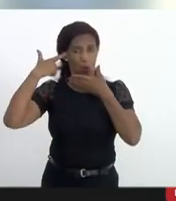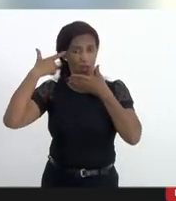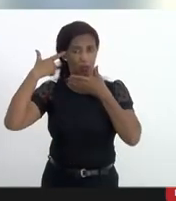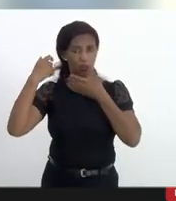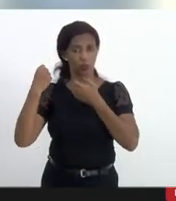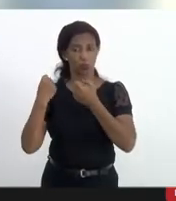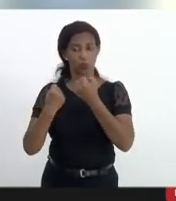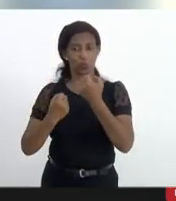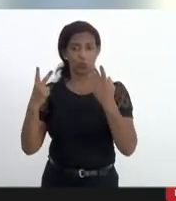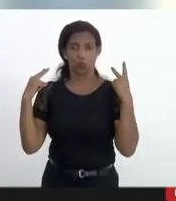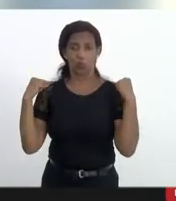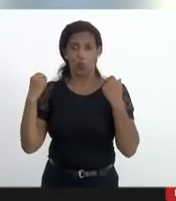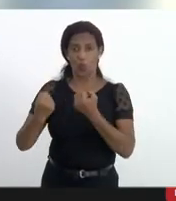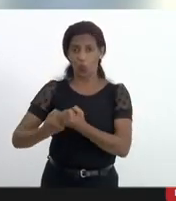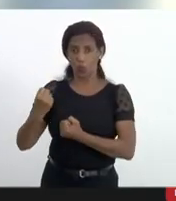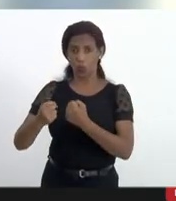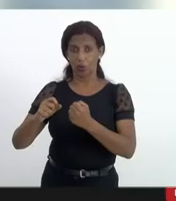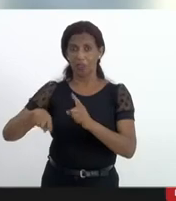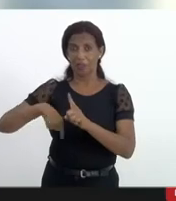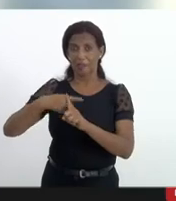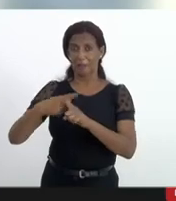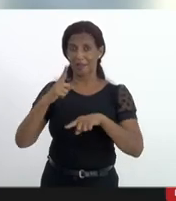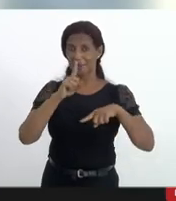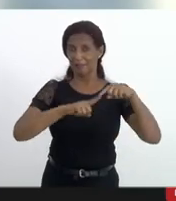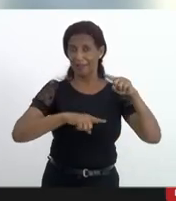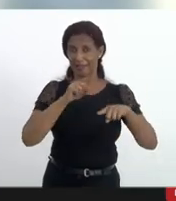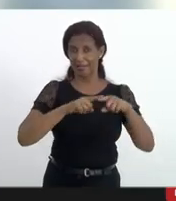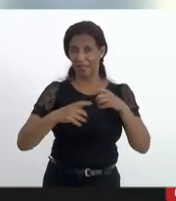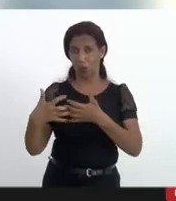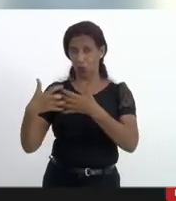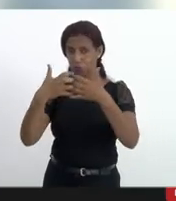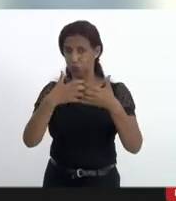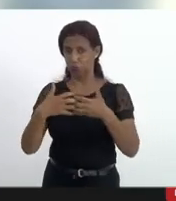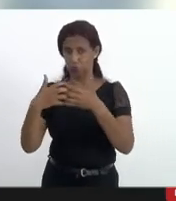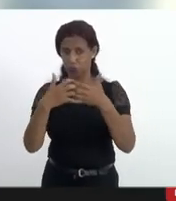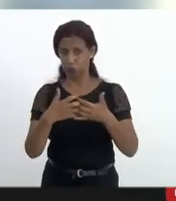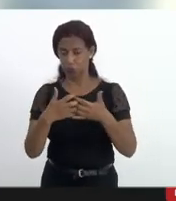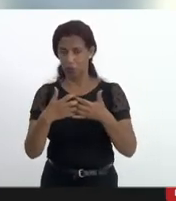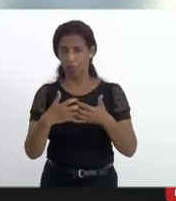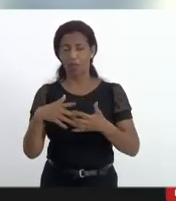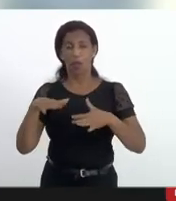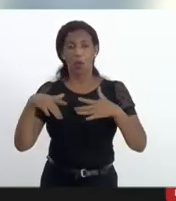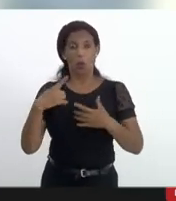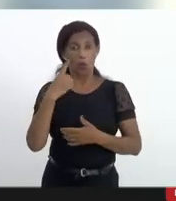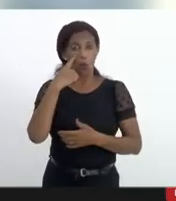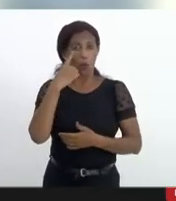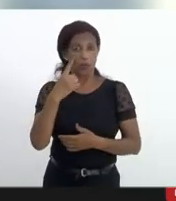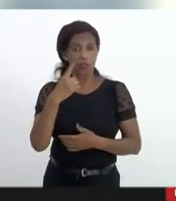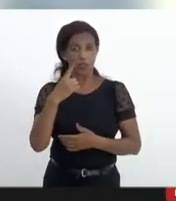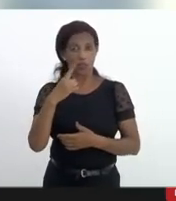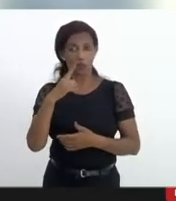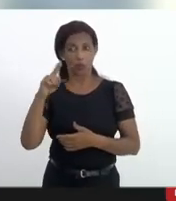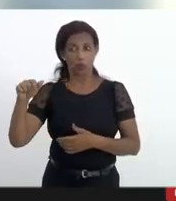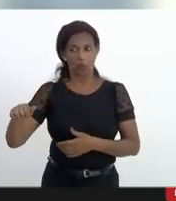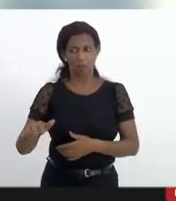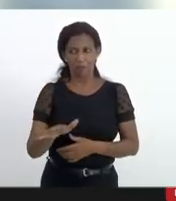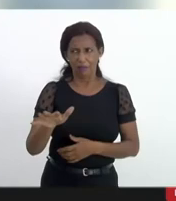então em havendo a figura de uma pessoa capturada no interior de uma comunidade